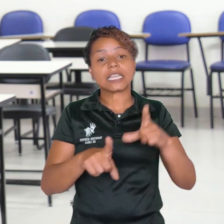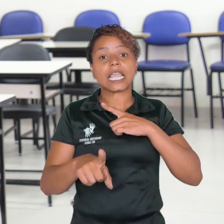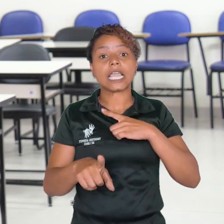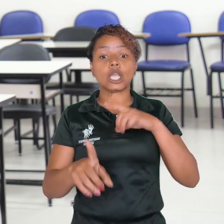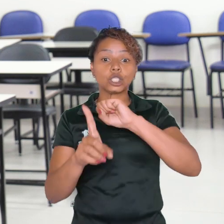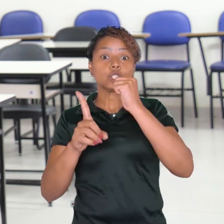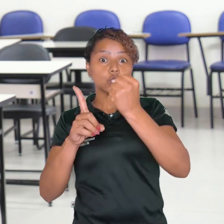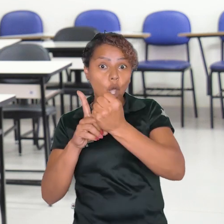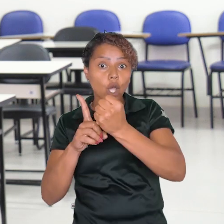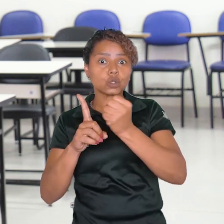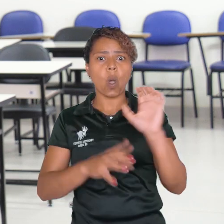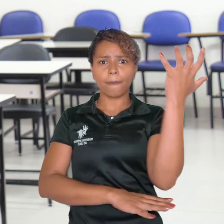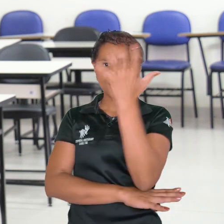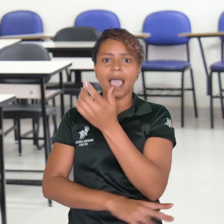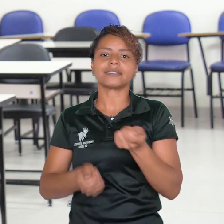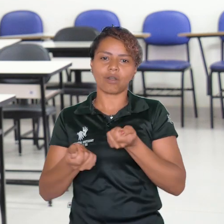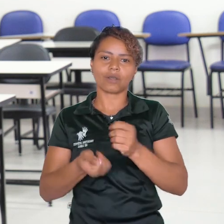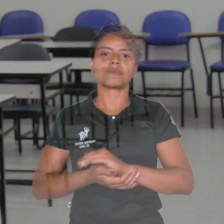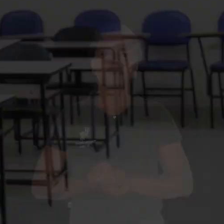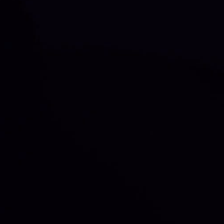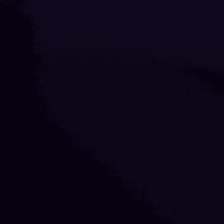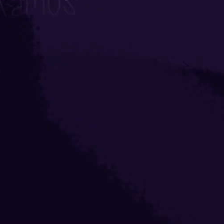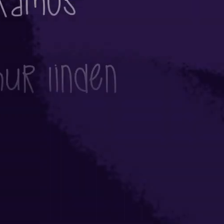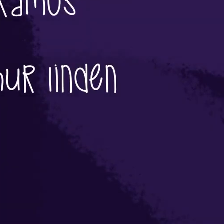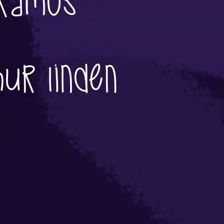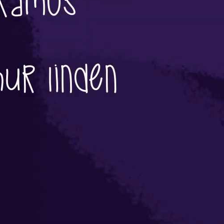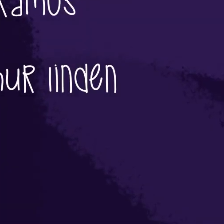logísticos, socioambientais e econômicos.